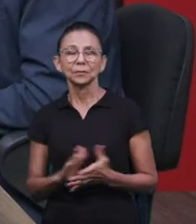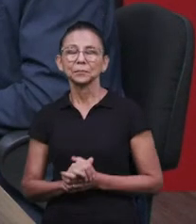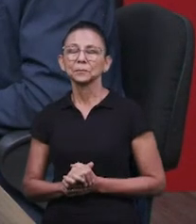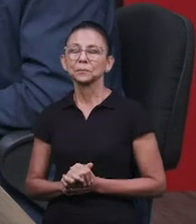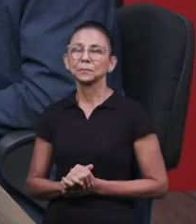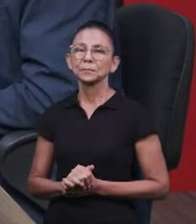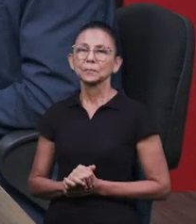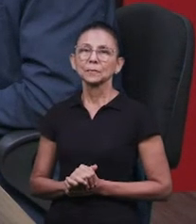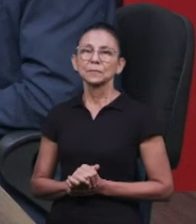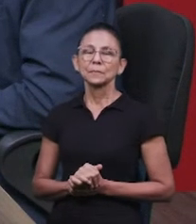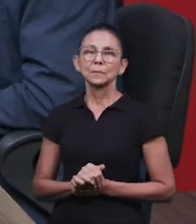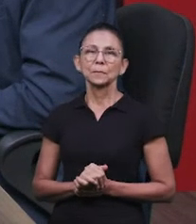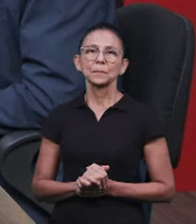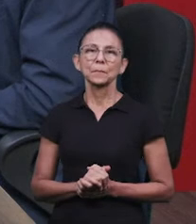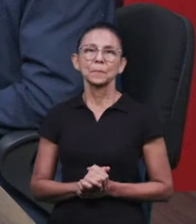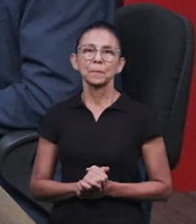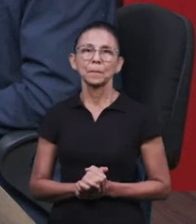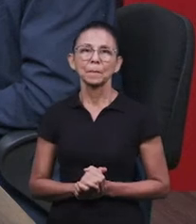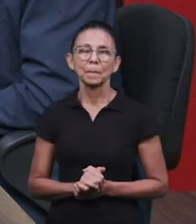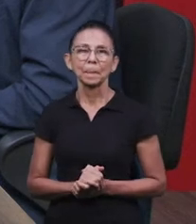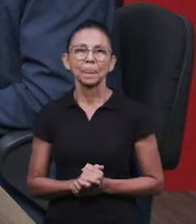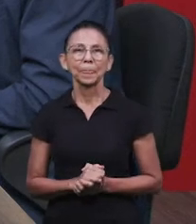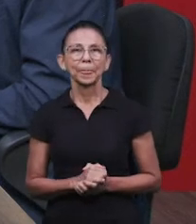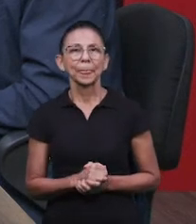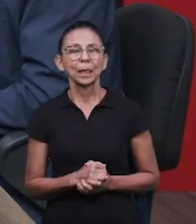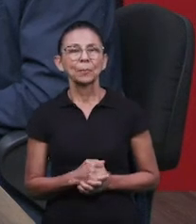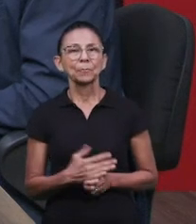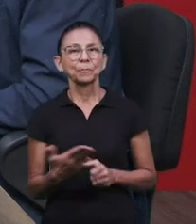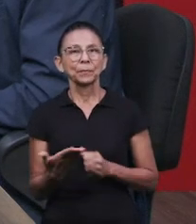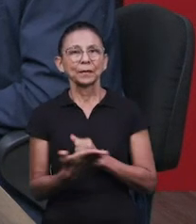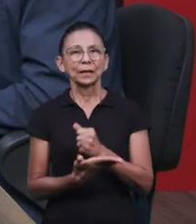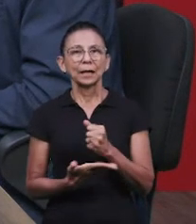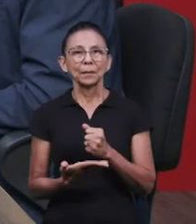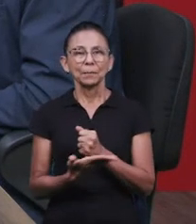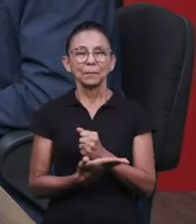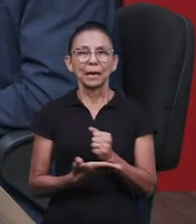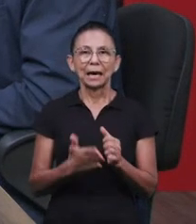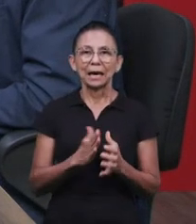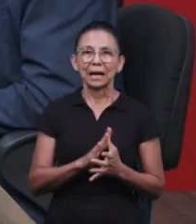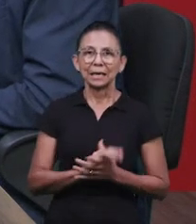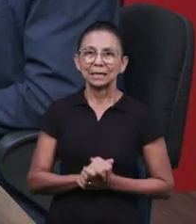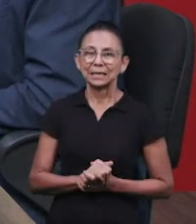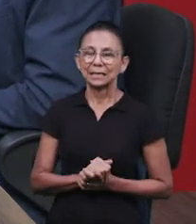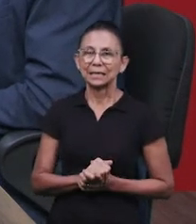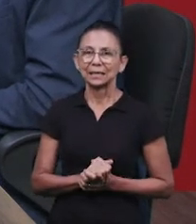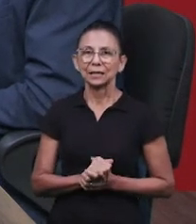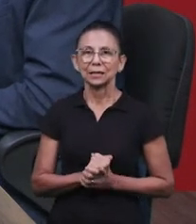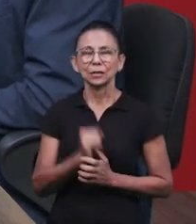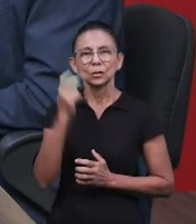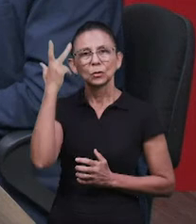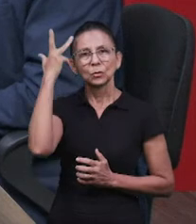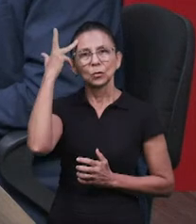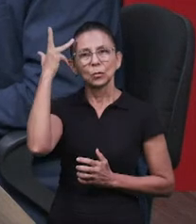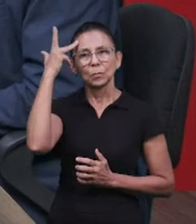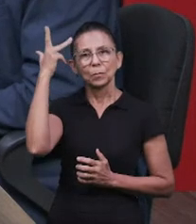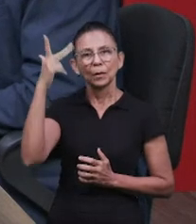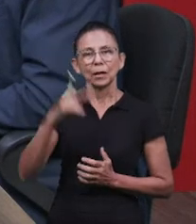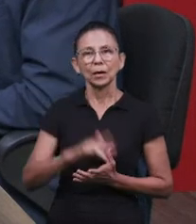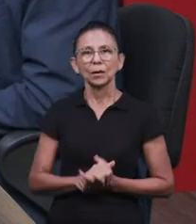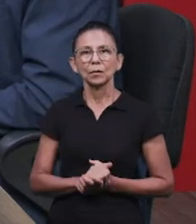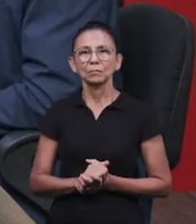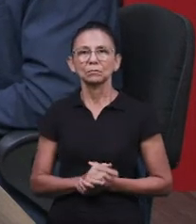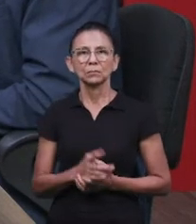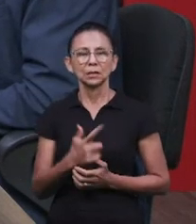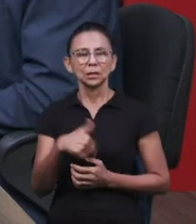nessa nova BNCC. Que é BNCC, pode falar, porque... Isso, é a Base Nacional Curricular Comum. Muito bem. O é